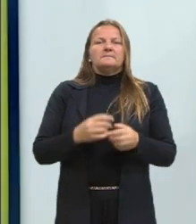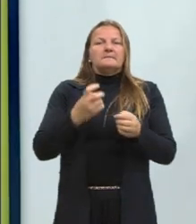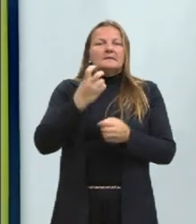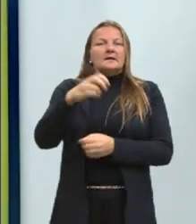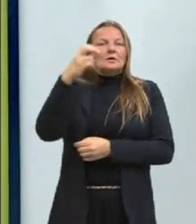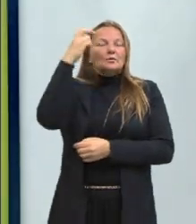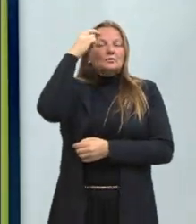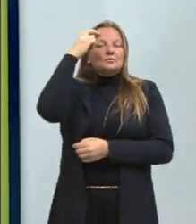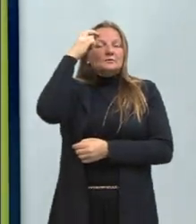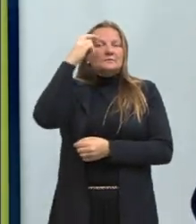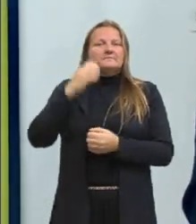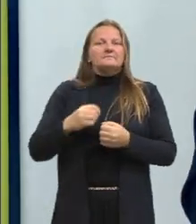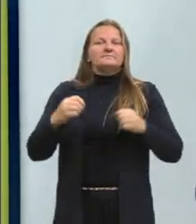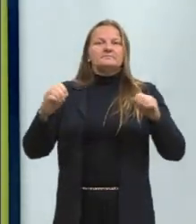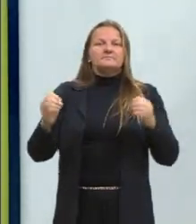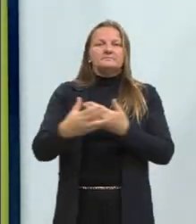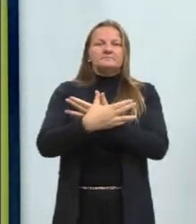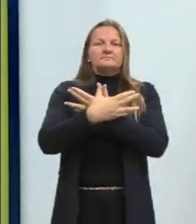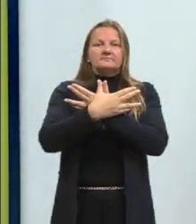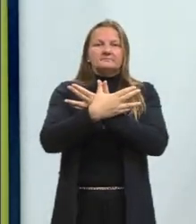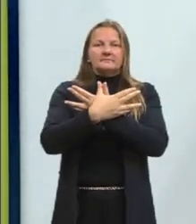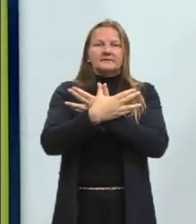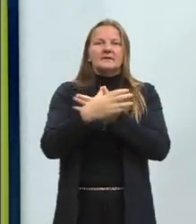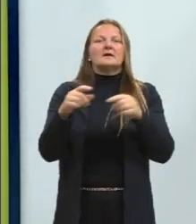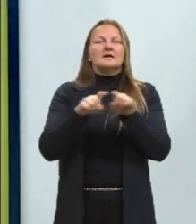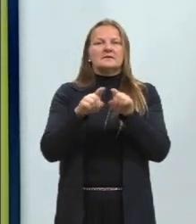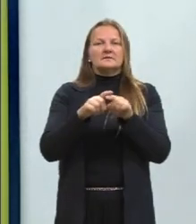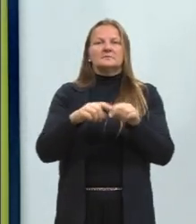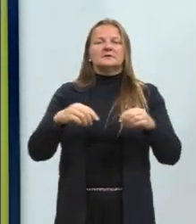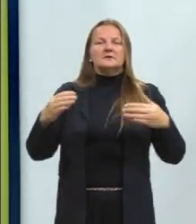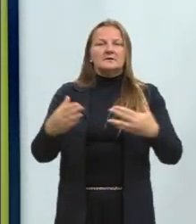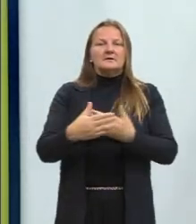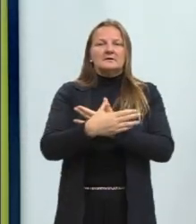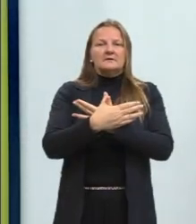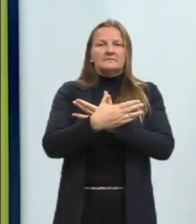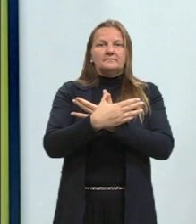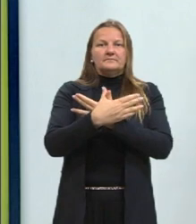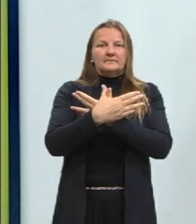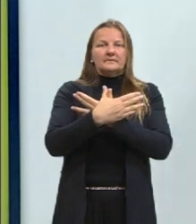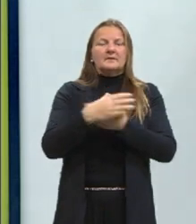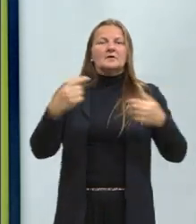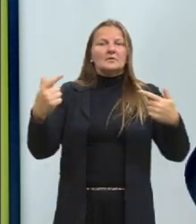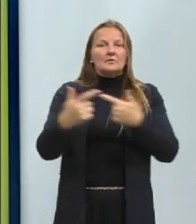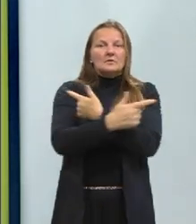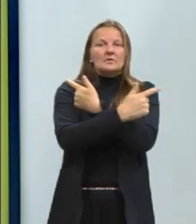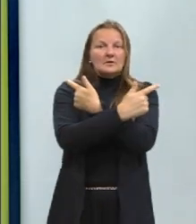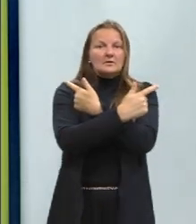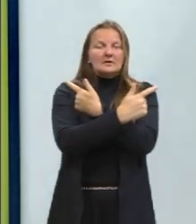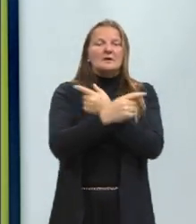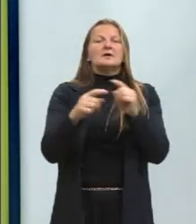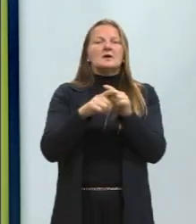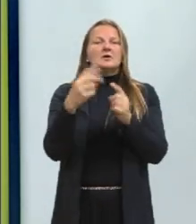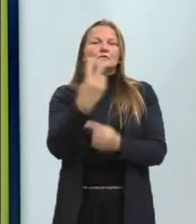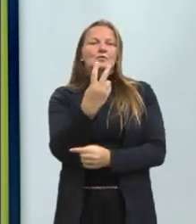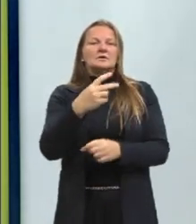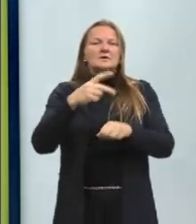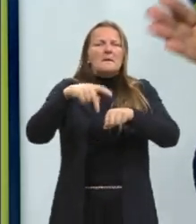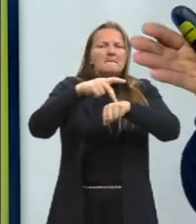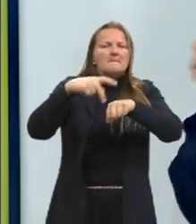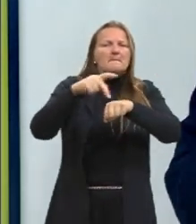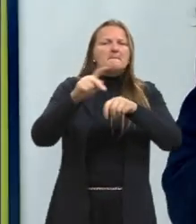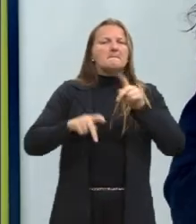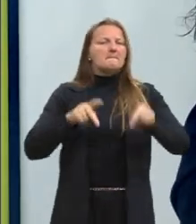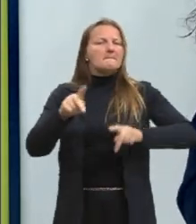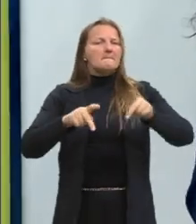azteca e inca. Quando os colonizadores, os europeus, chegaram no México, essa festividade